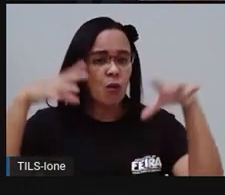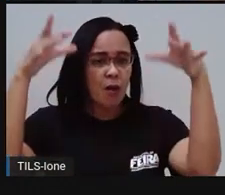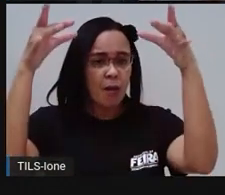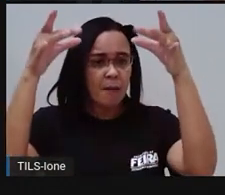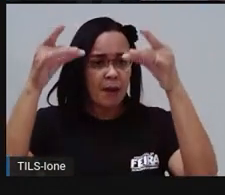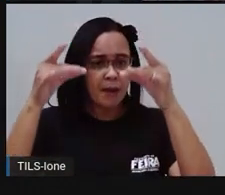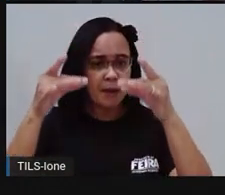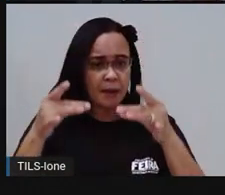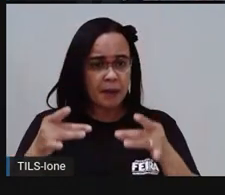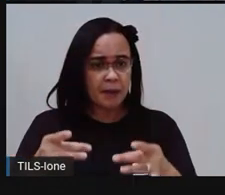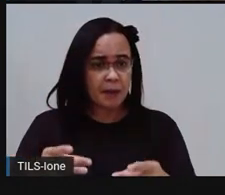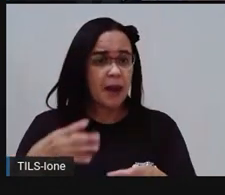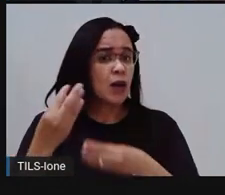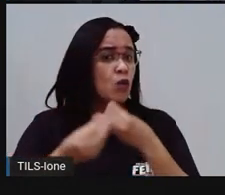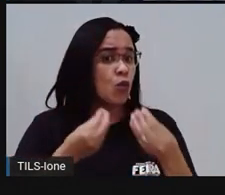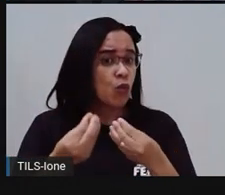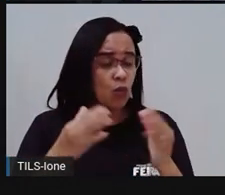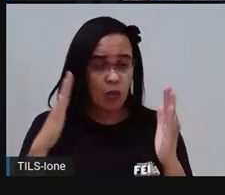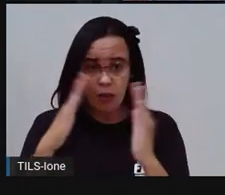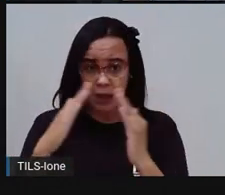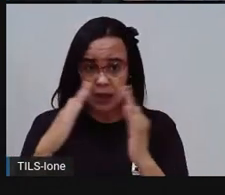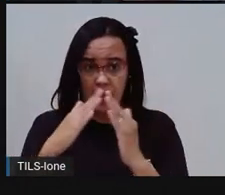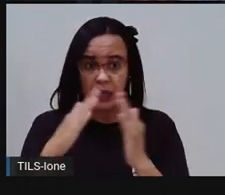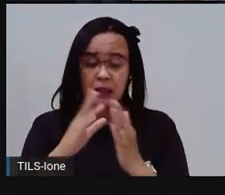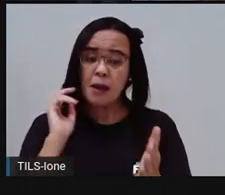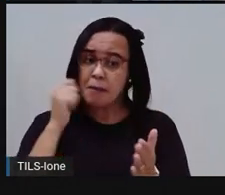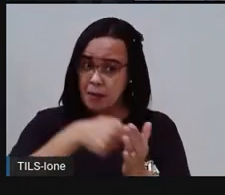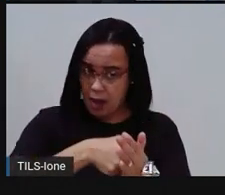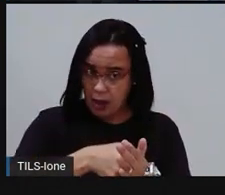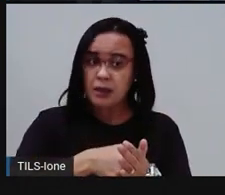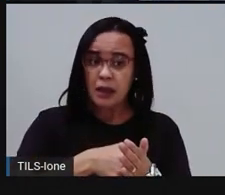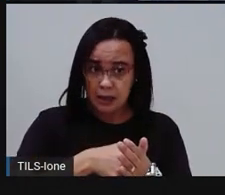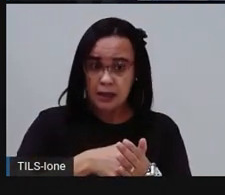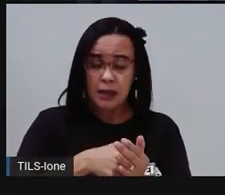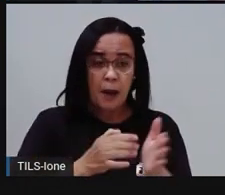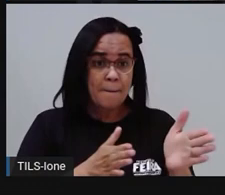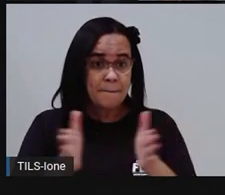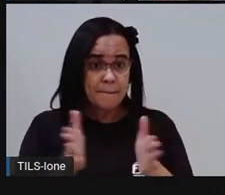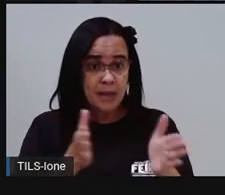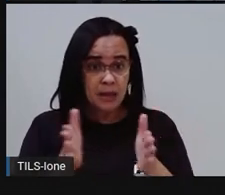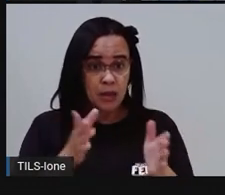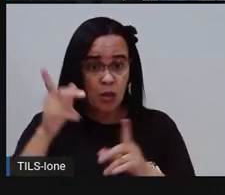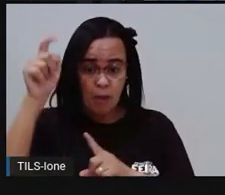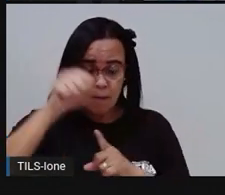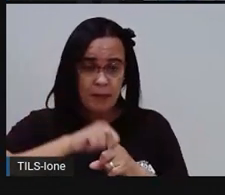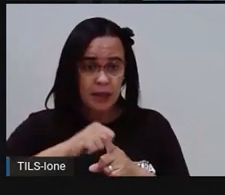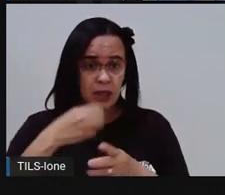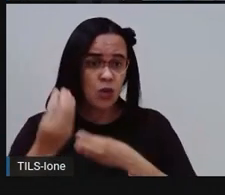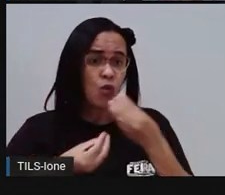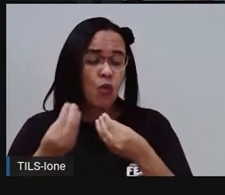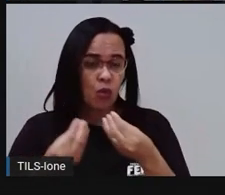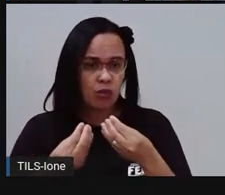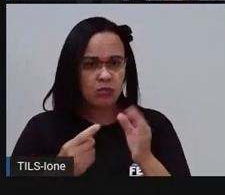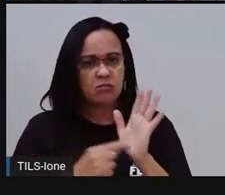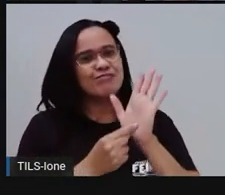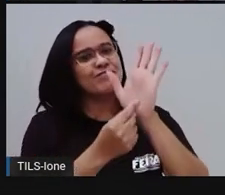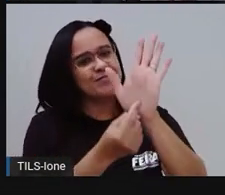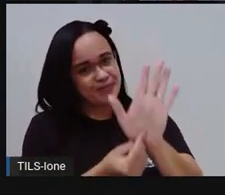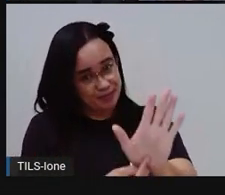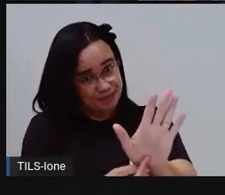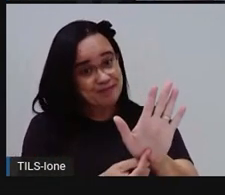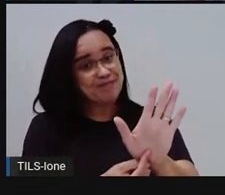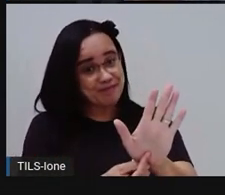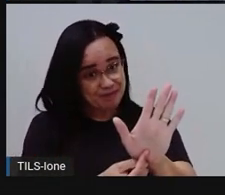O quanto que essa casa consome de água durante um período de tempo, né? E aí a prova vai mostrar para vocês já já,